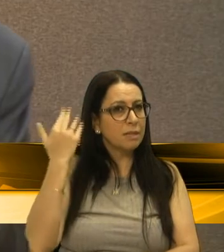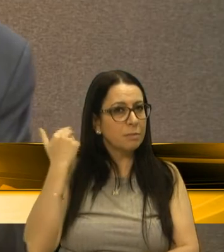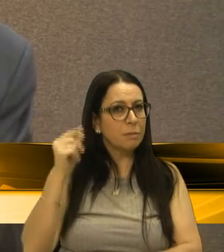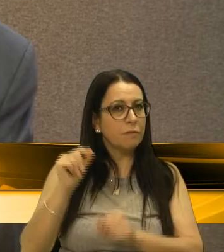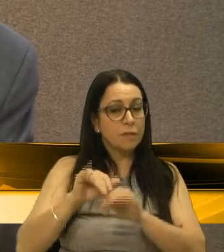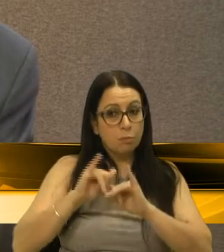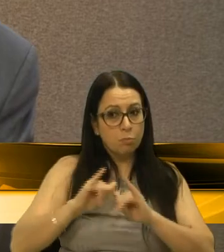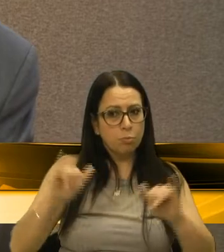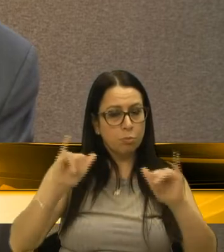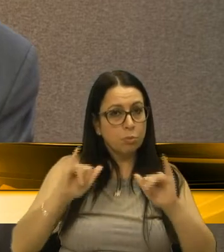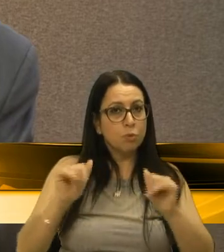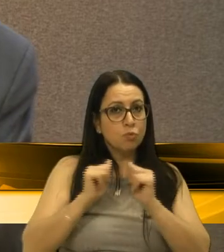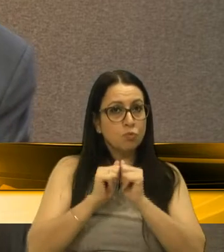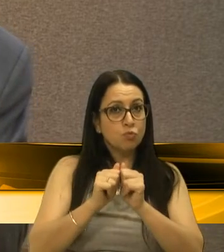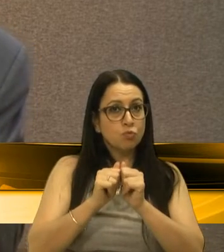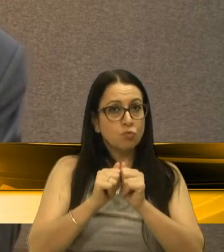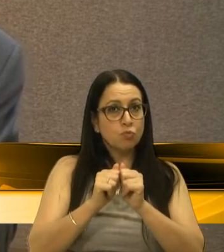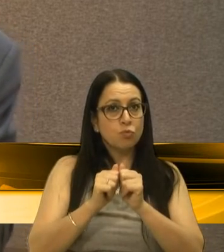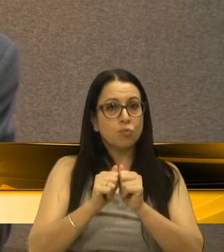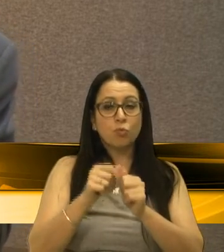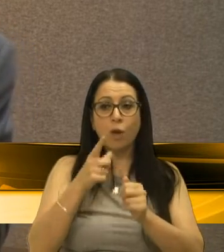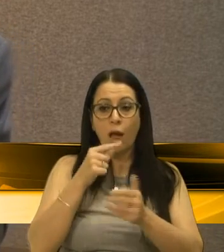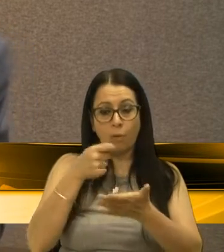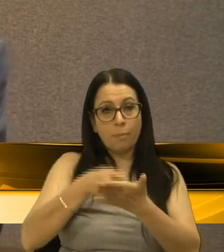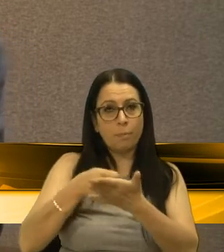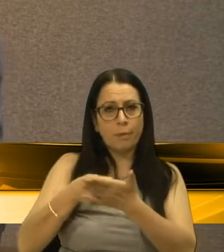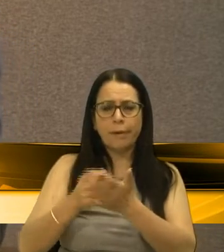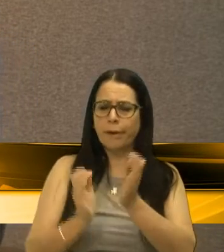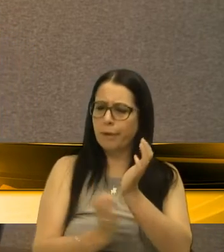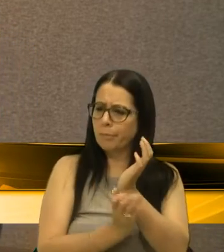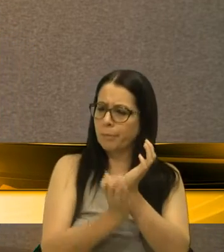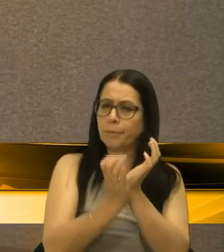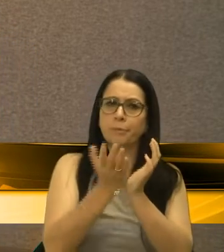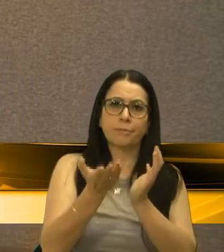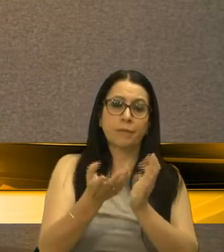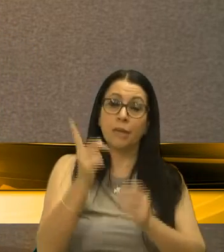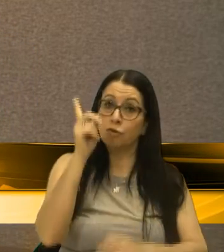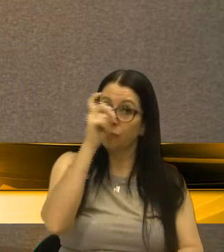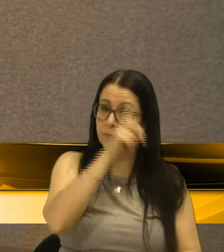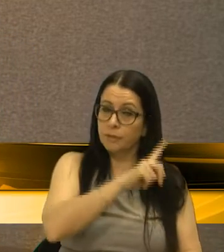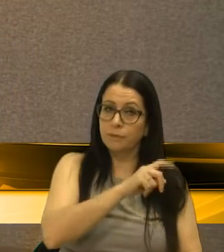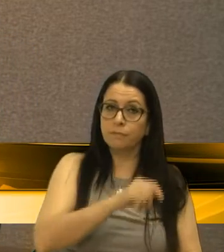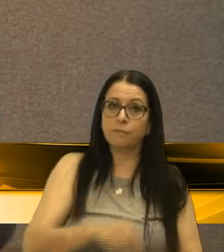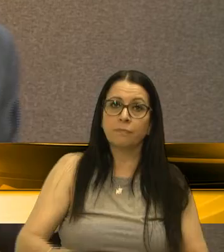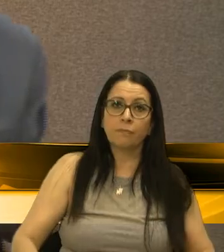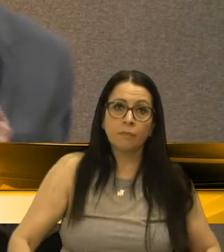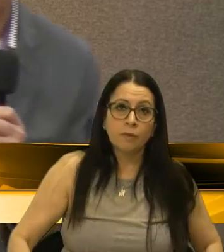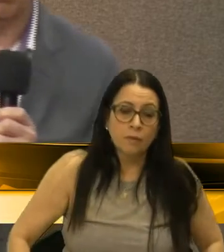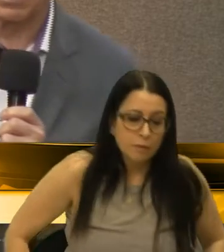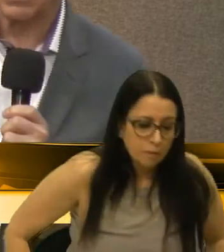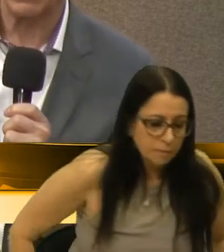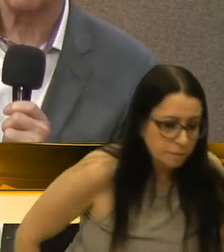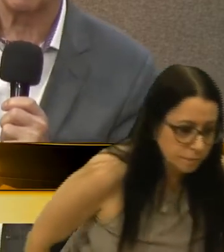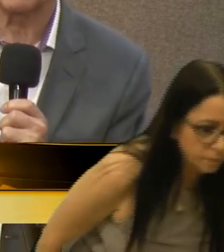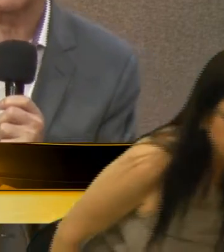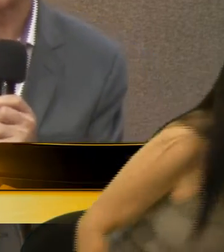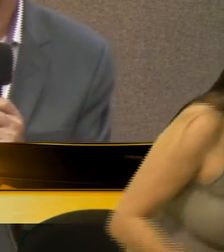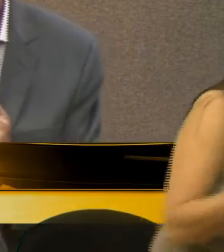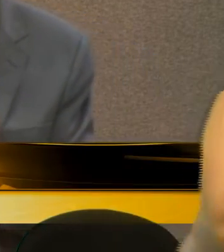fazer campanhas junto com a conta d'água. toda uma burocracia, é difícil, de assuntos